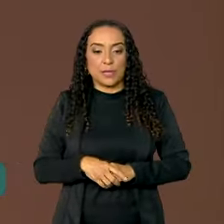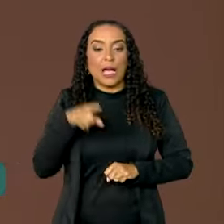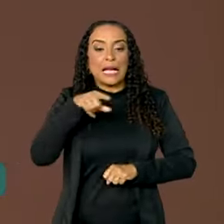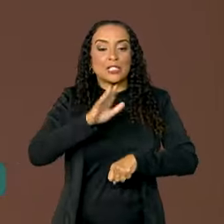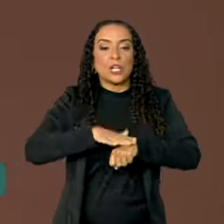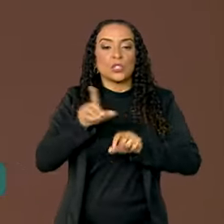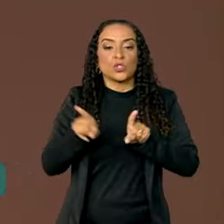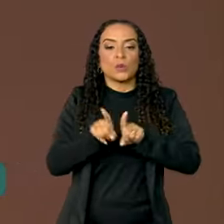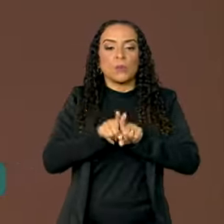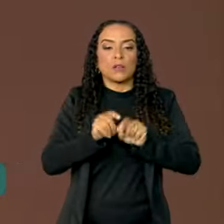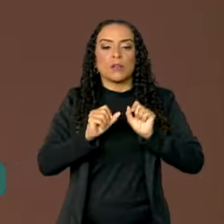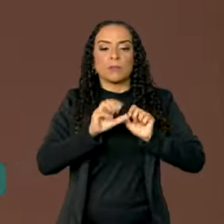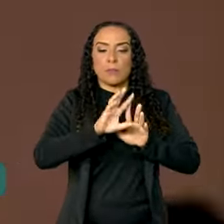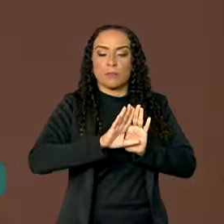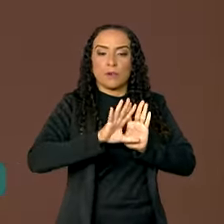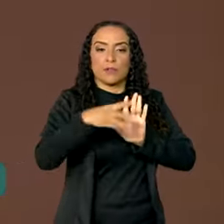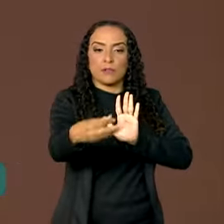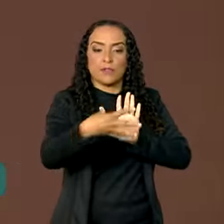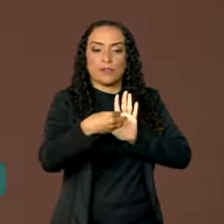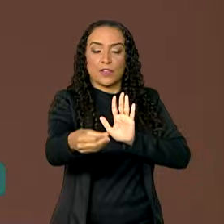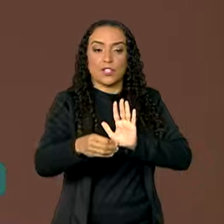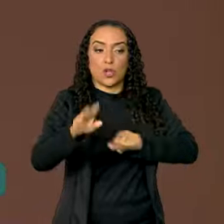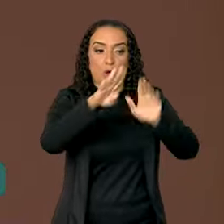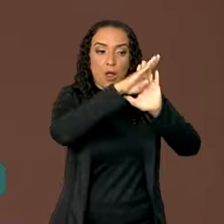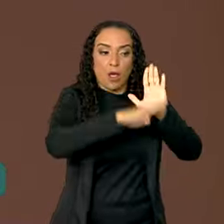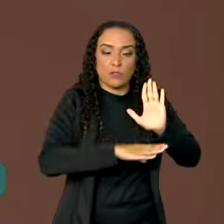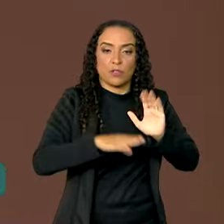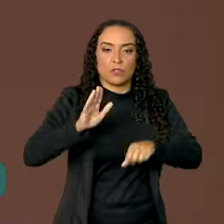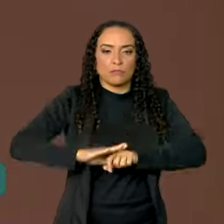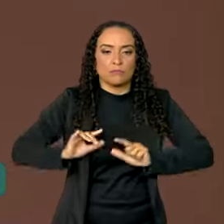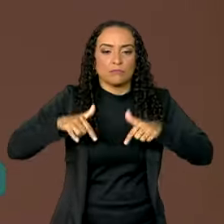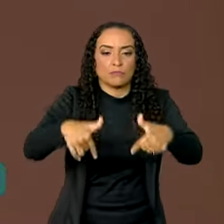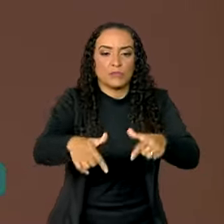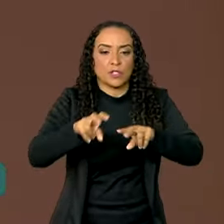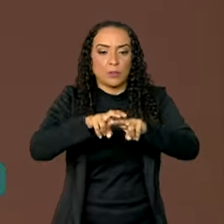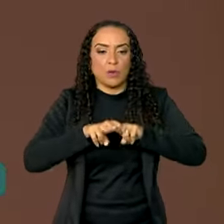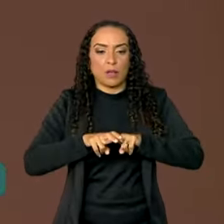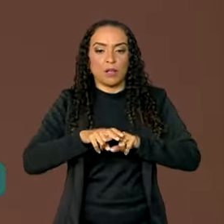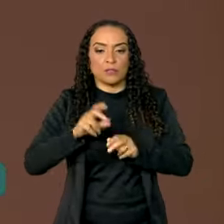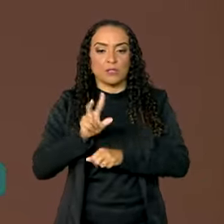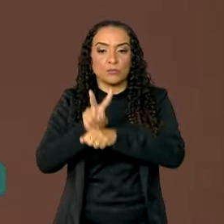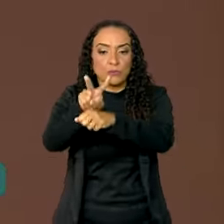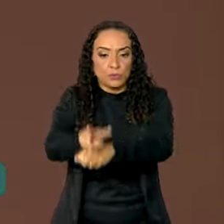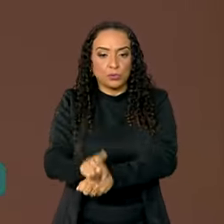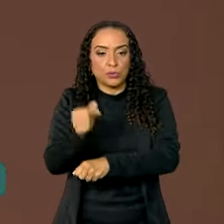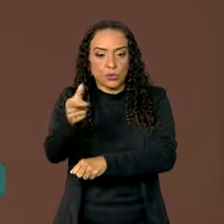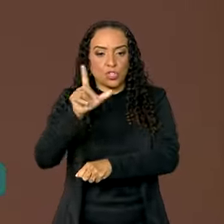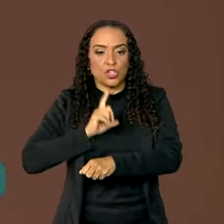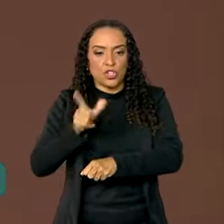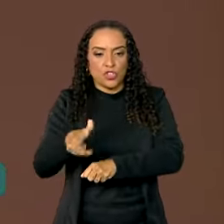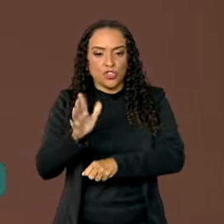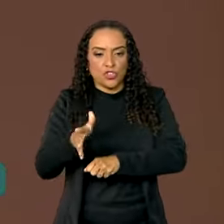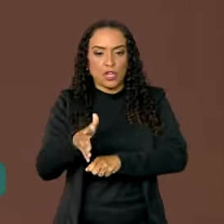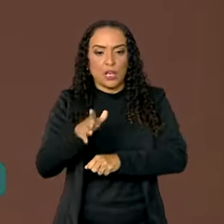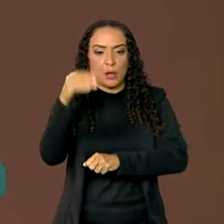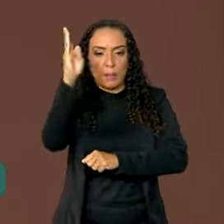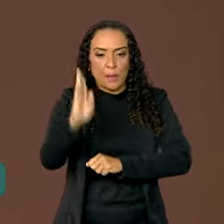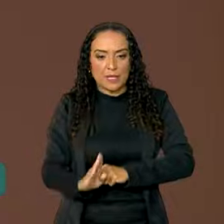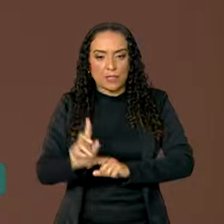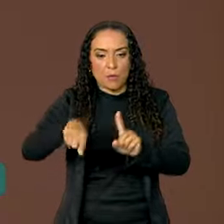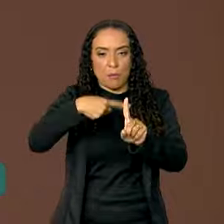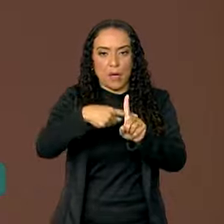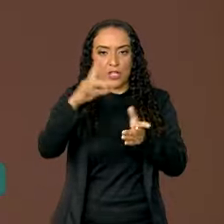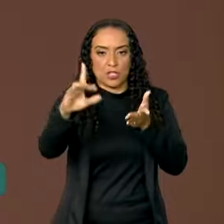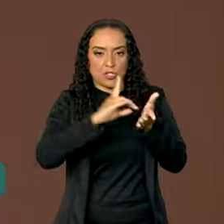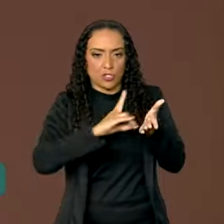atuação se encontra refletida na nossa agenda operacional e por meio da linha de crédito que já dispomos, denominada Brasil Mais